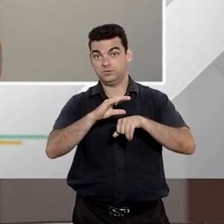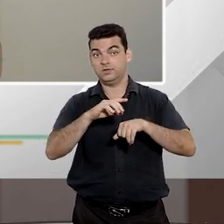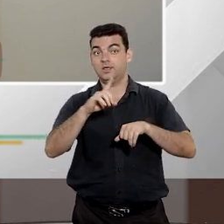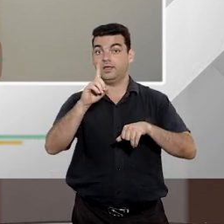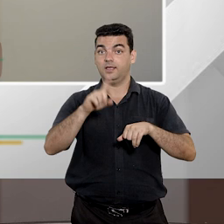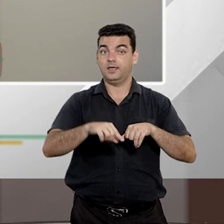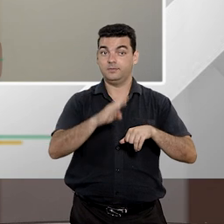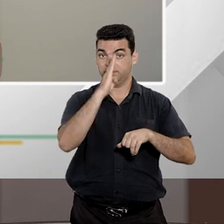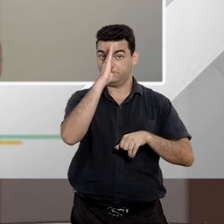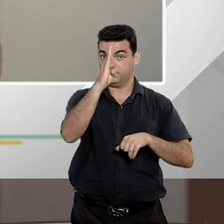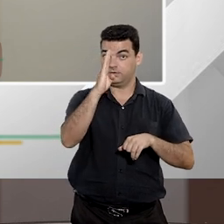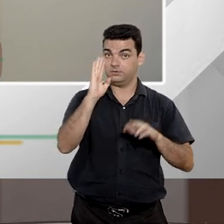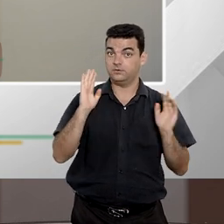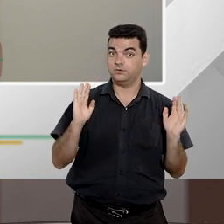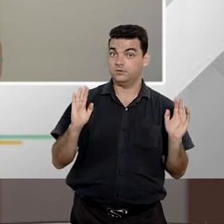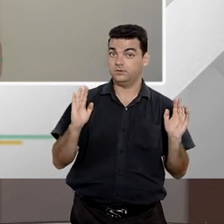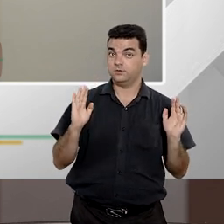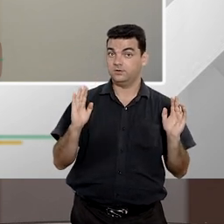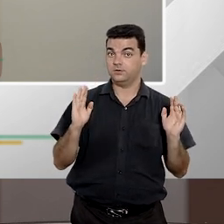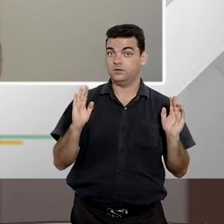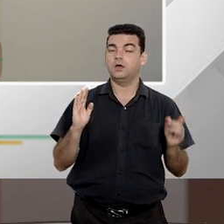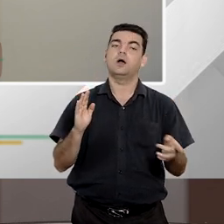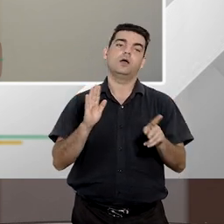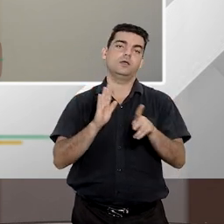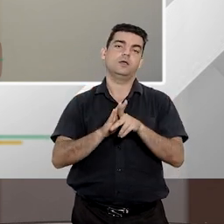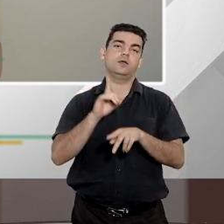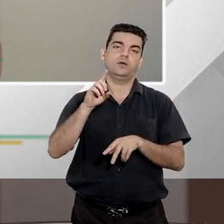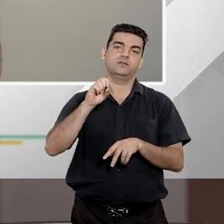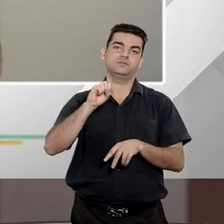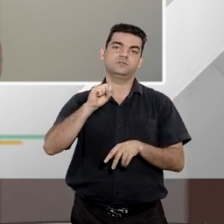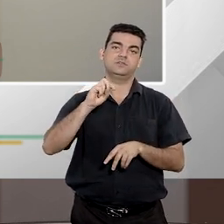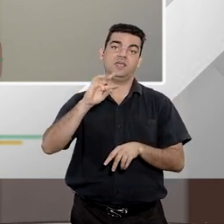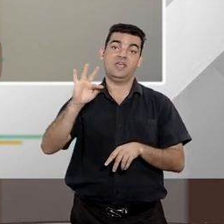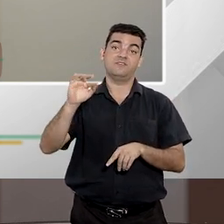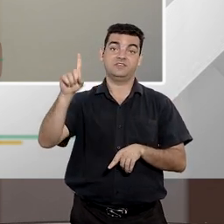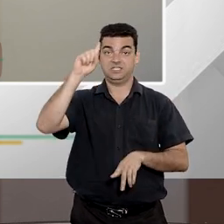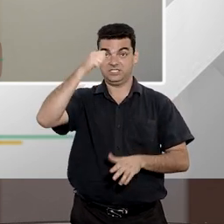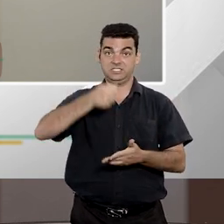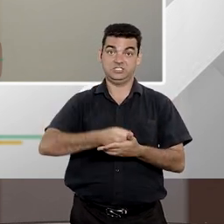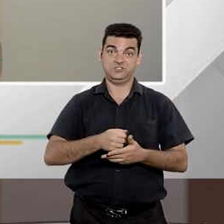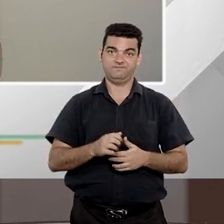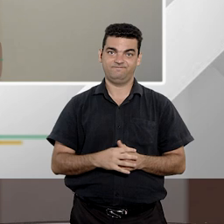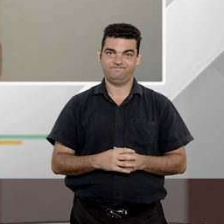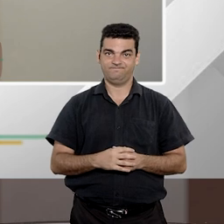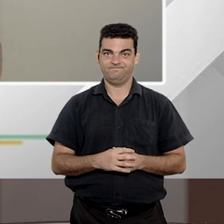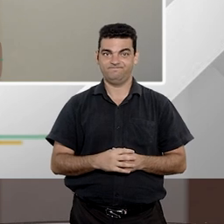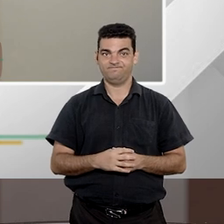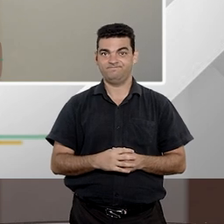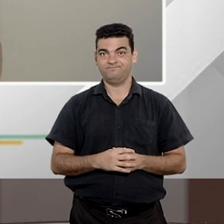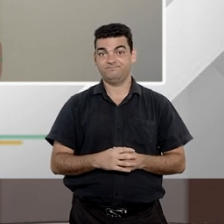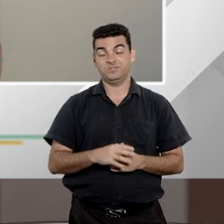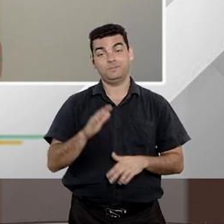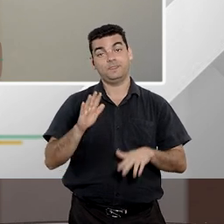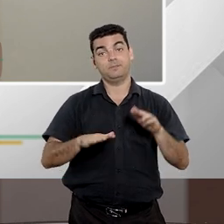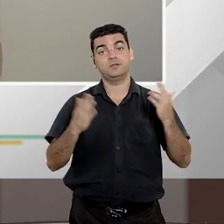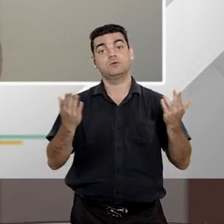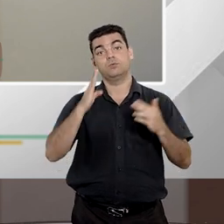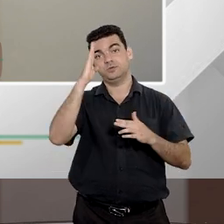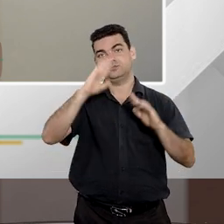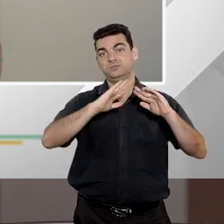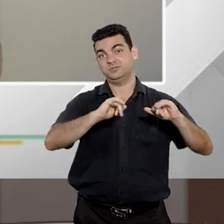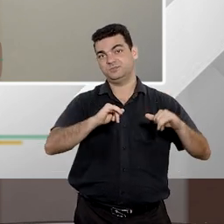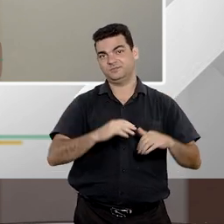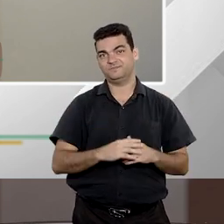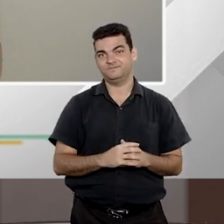como causa de pedir como fundamentação ele pode ser veiculado no ACP se não se ele vier como pedido principal aí não